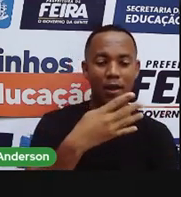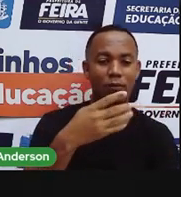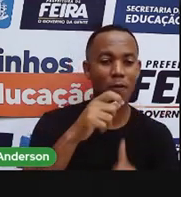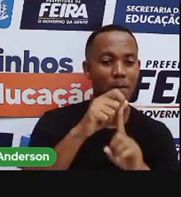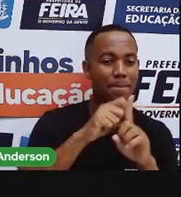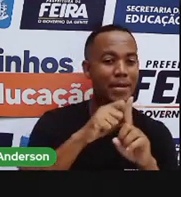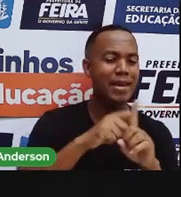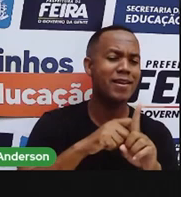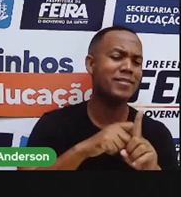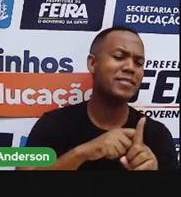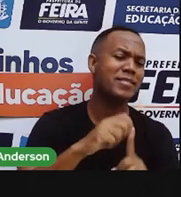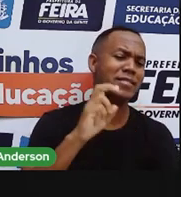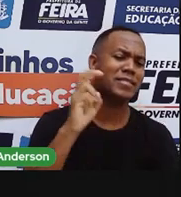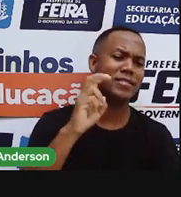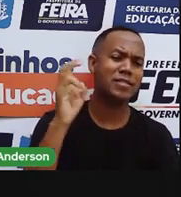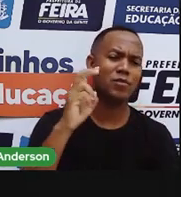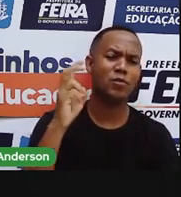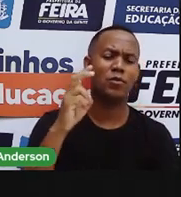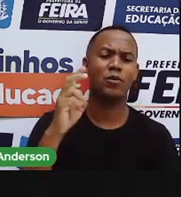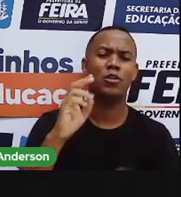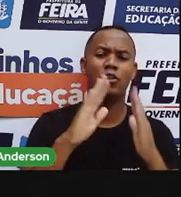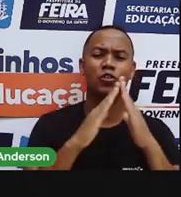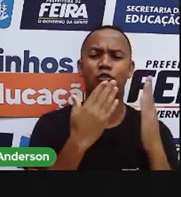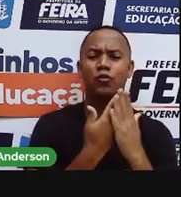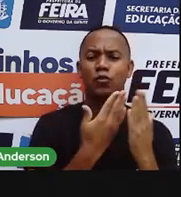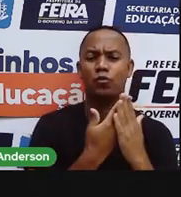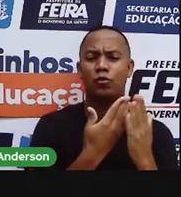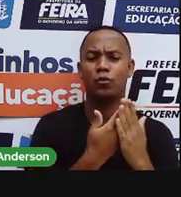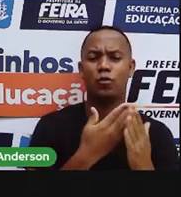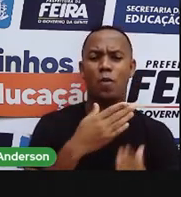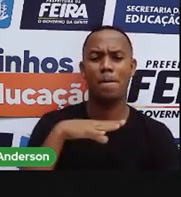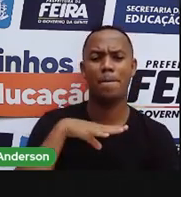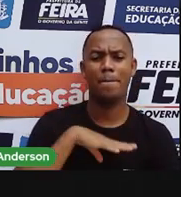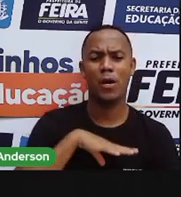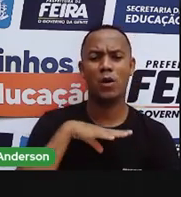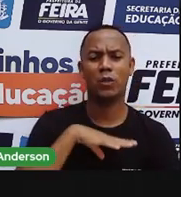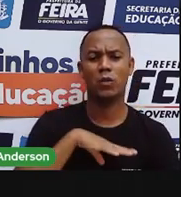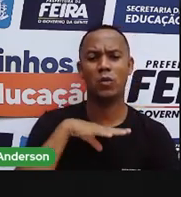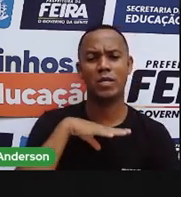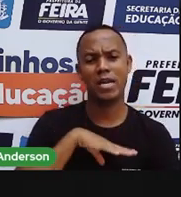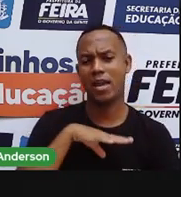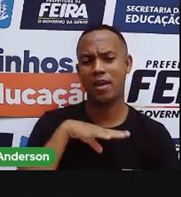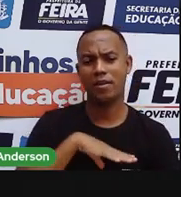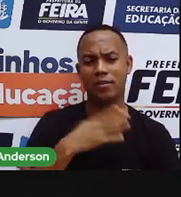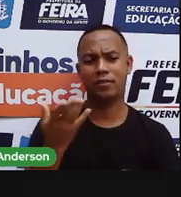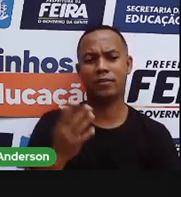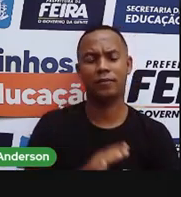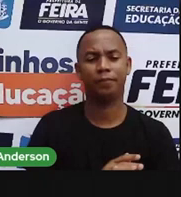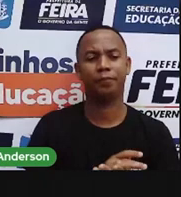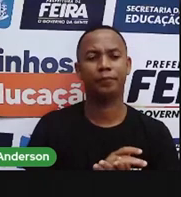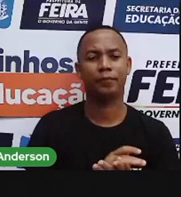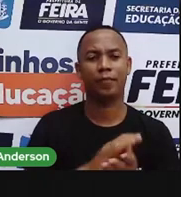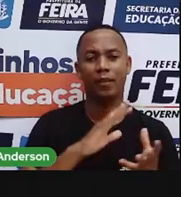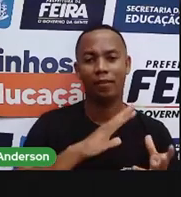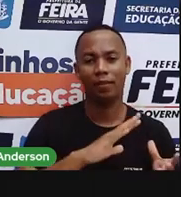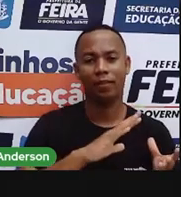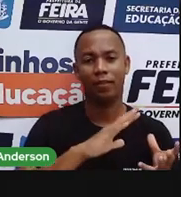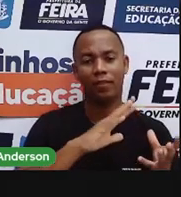Aula de linguagem. Hoje, o nosso tema da semana. Terra, nosso planeta.